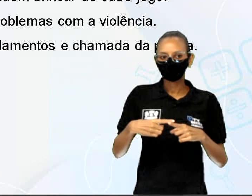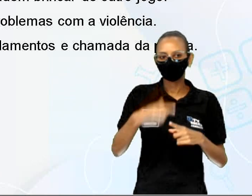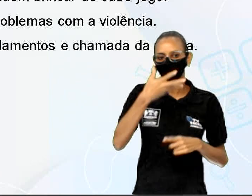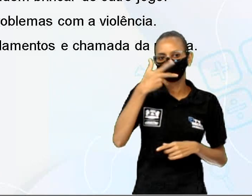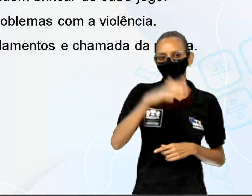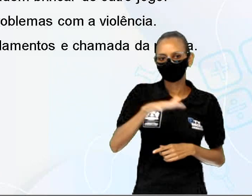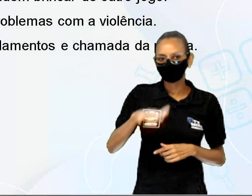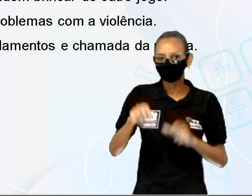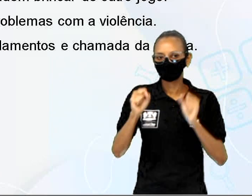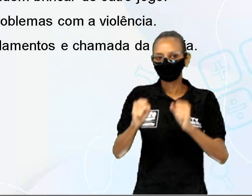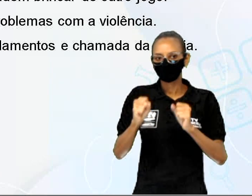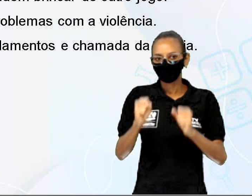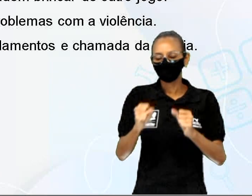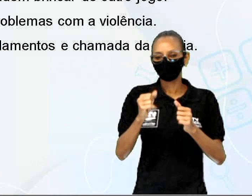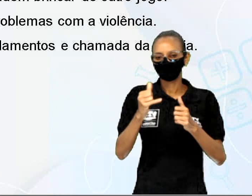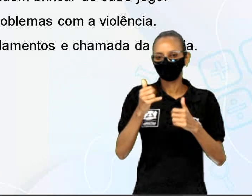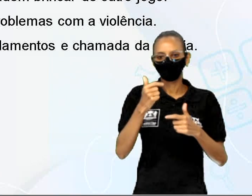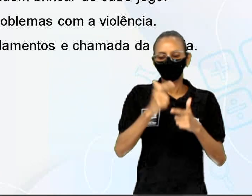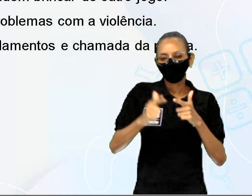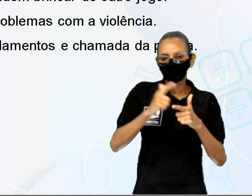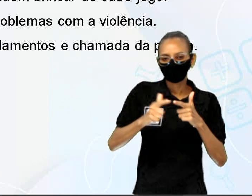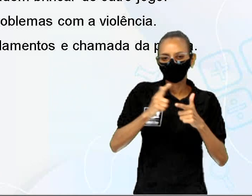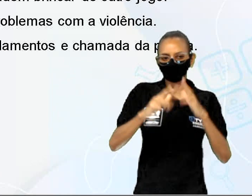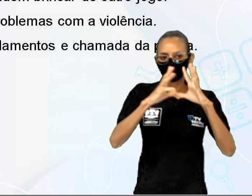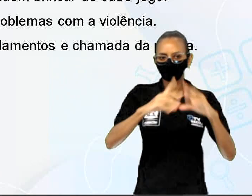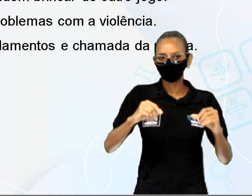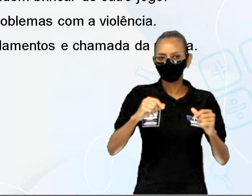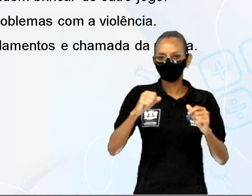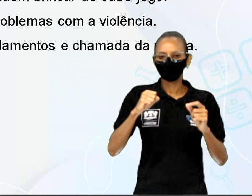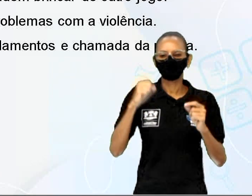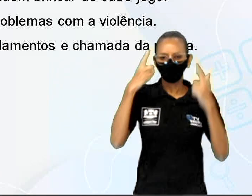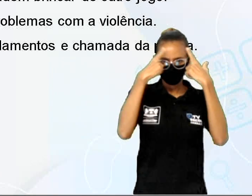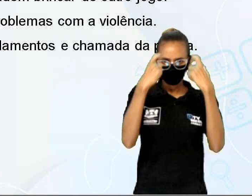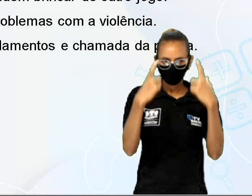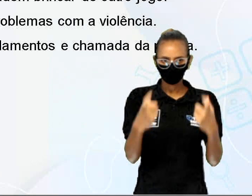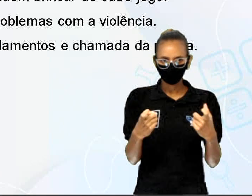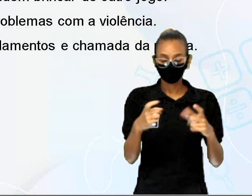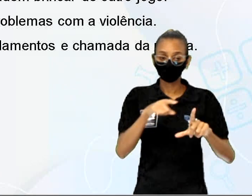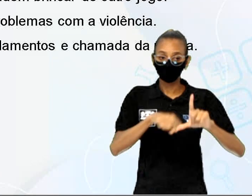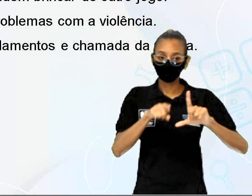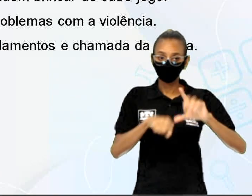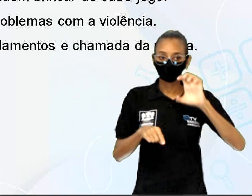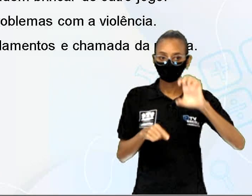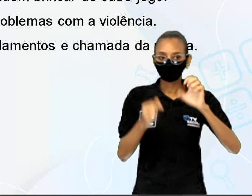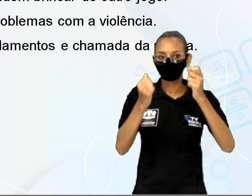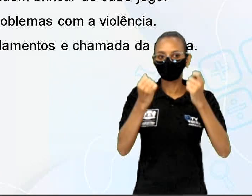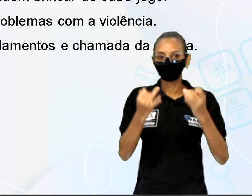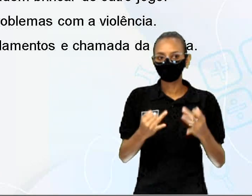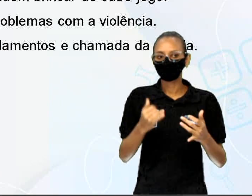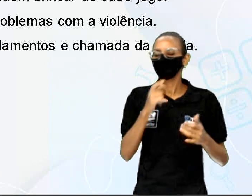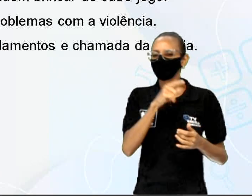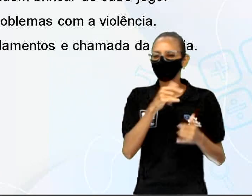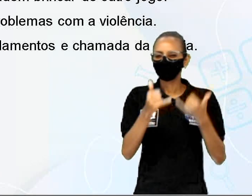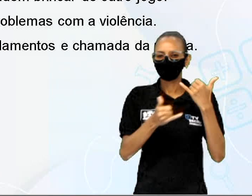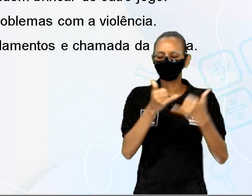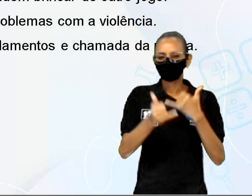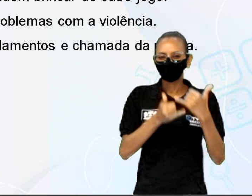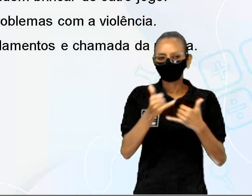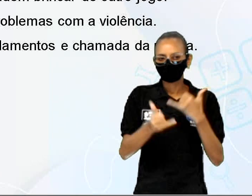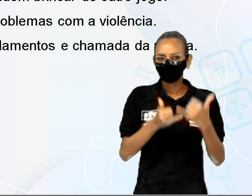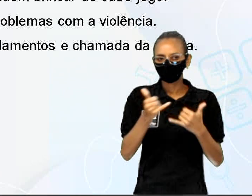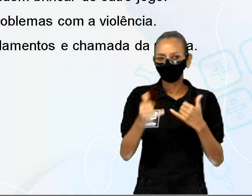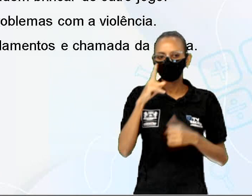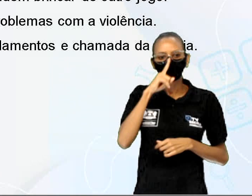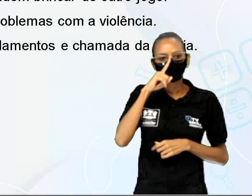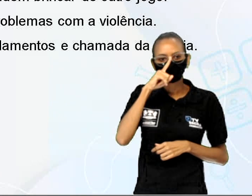perigoso pois pode ocasionar atropelamentos e chamada da polícia bom pessoal como a gente está trabalhando com o implícito lá no anunciado você